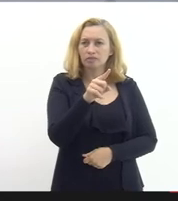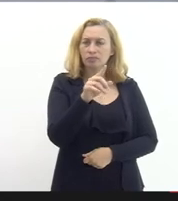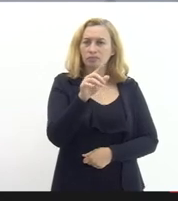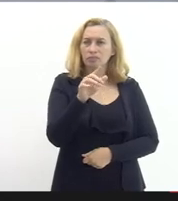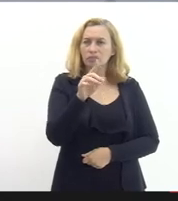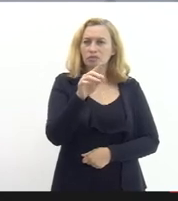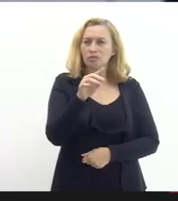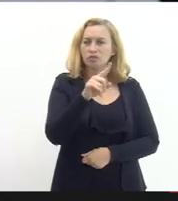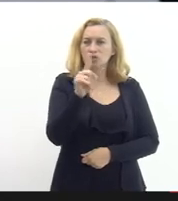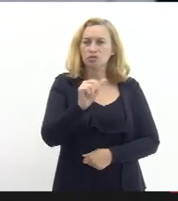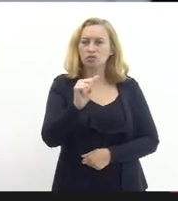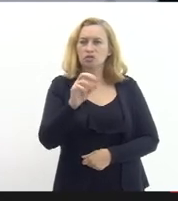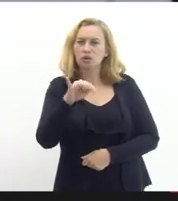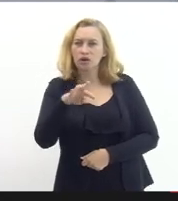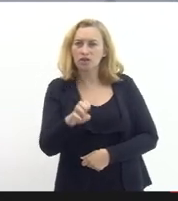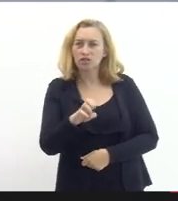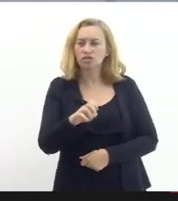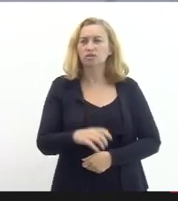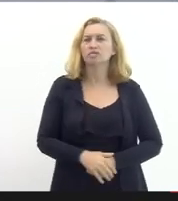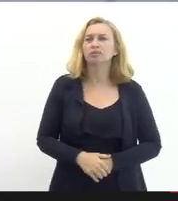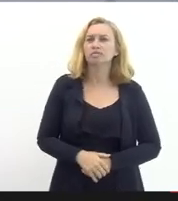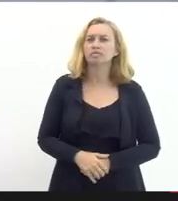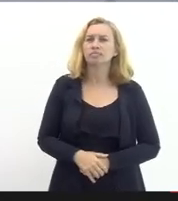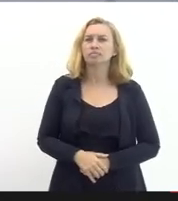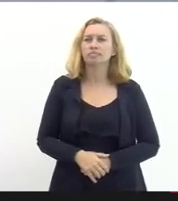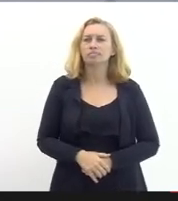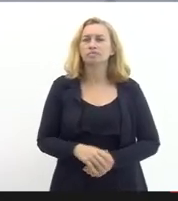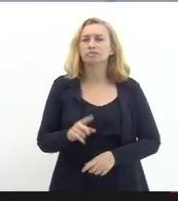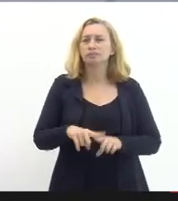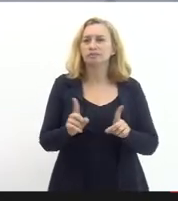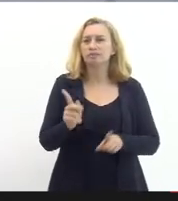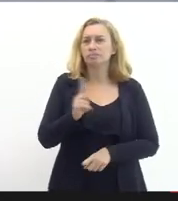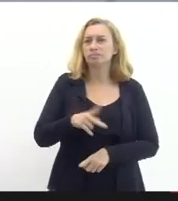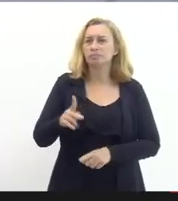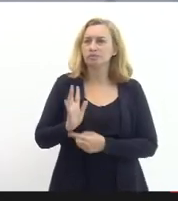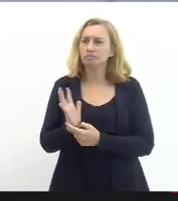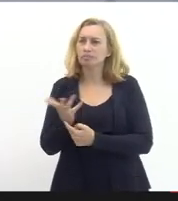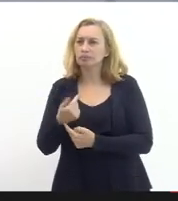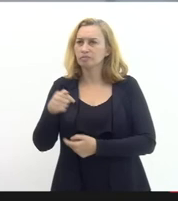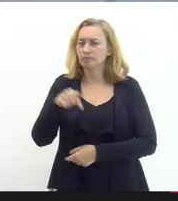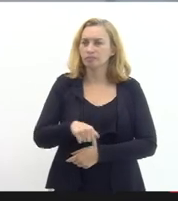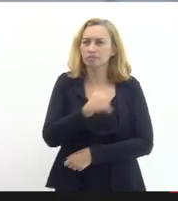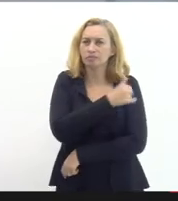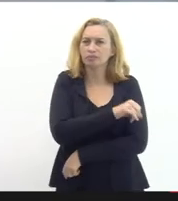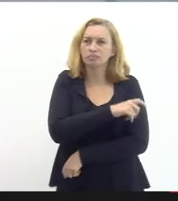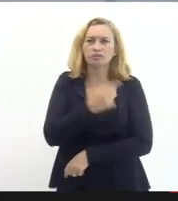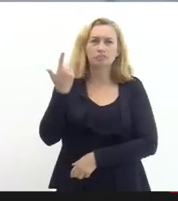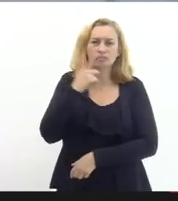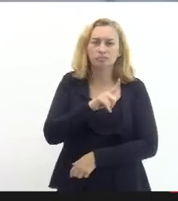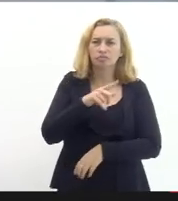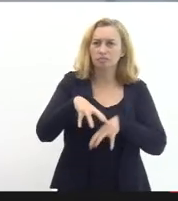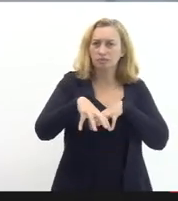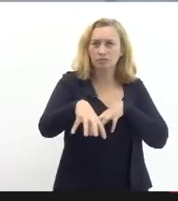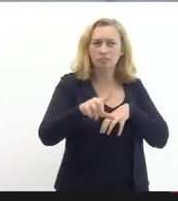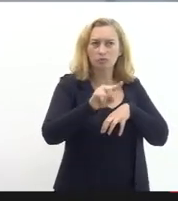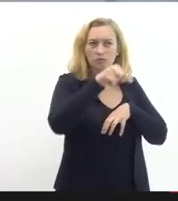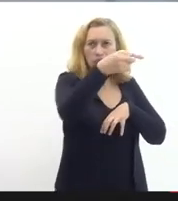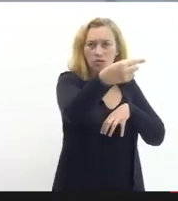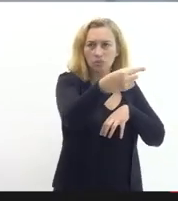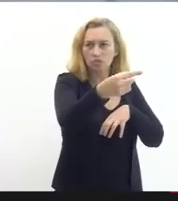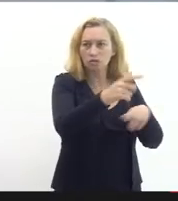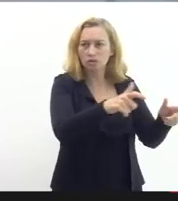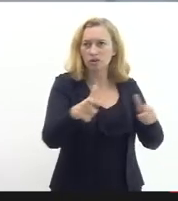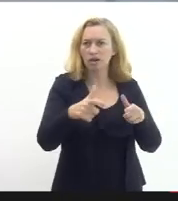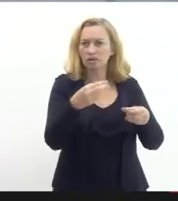disciplina de arte naquela região mas o professor de artes aqui no Rio de Janeiro conseguia atender remotamente o aluno da